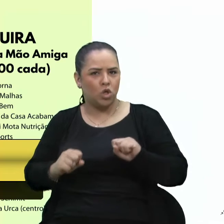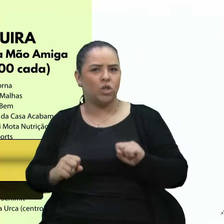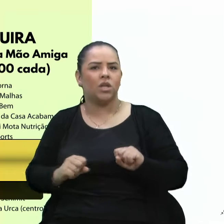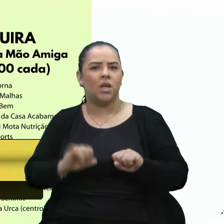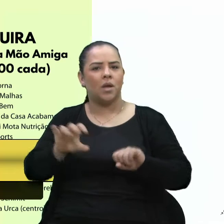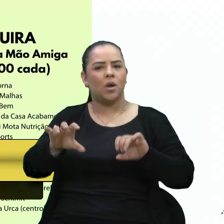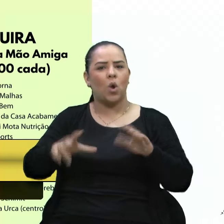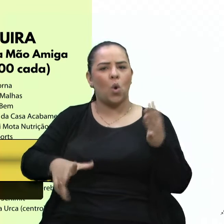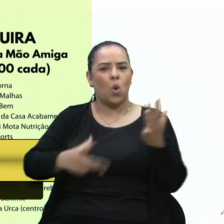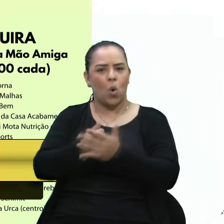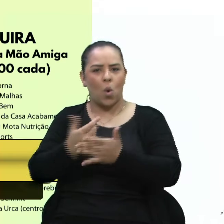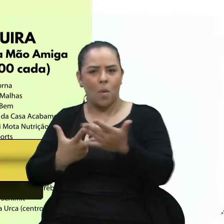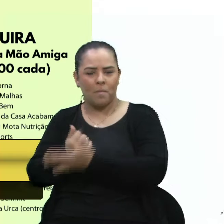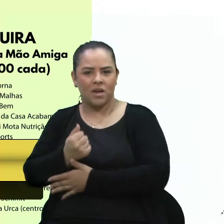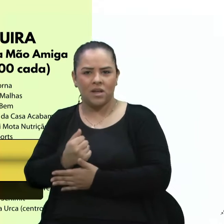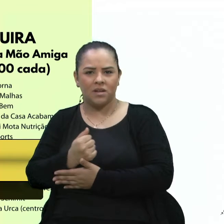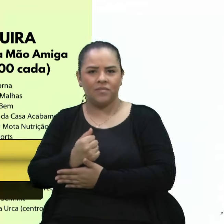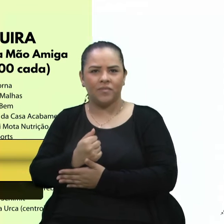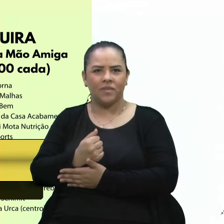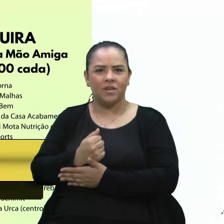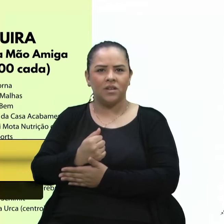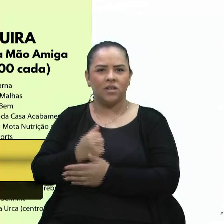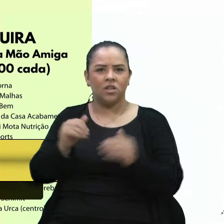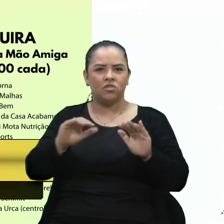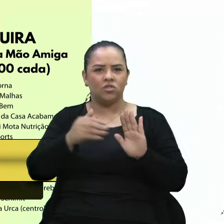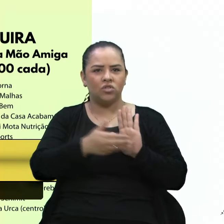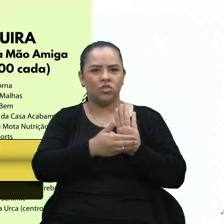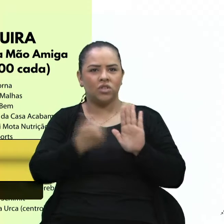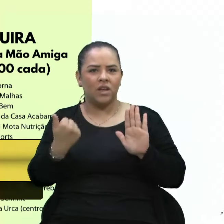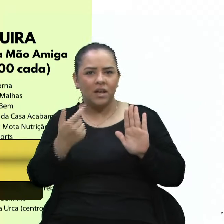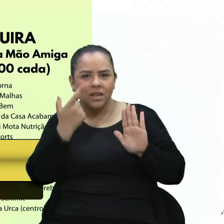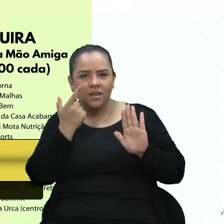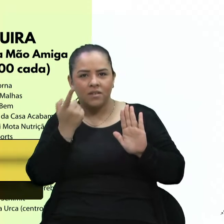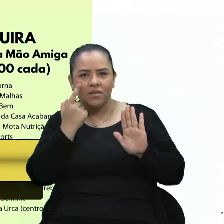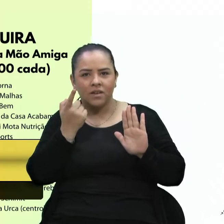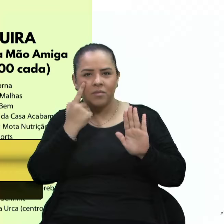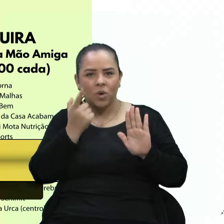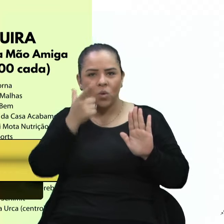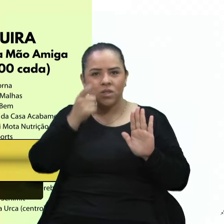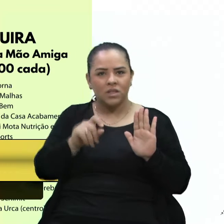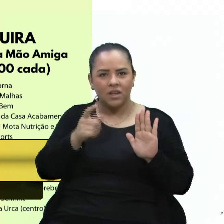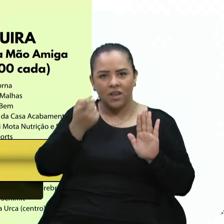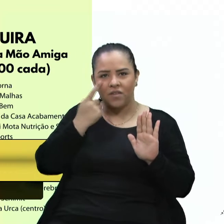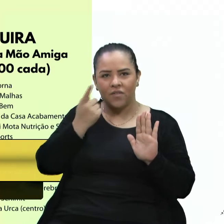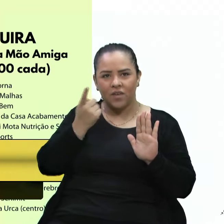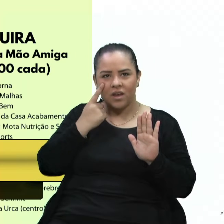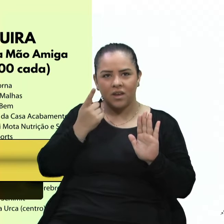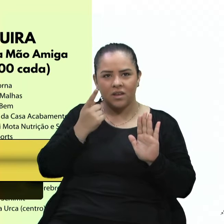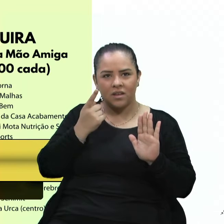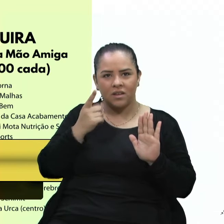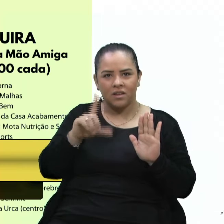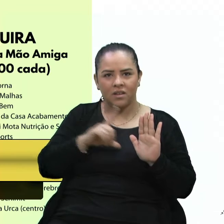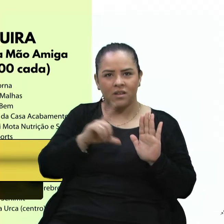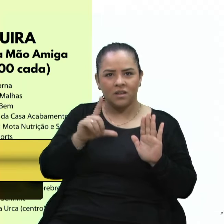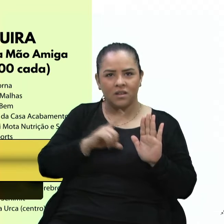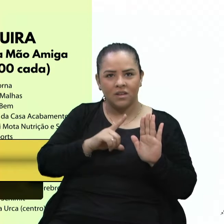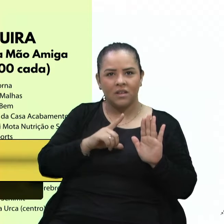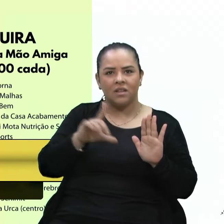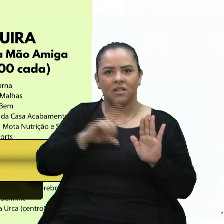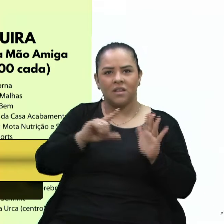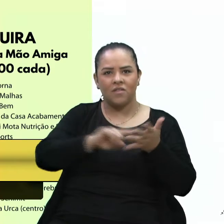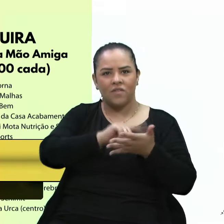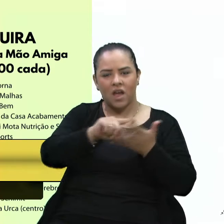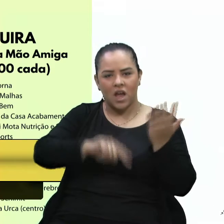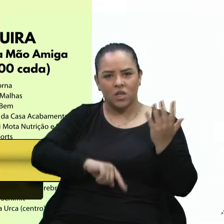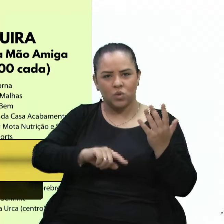estabelecimentos que tem o Pesca TV Câmara, se puder tirar a legenda, só para quem está em casa acompanhar. Na Dega Dorna, Balardim Malhas,